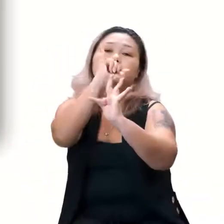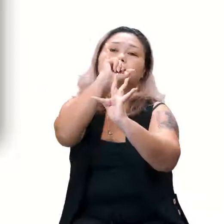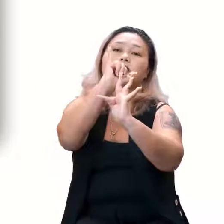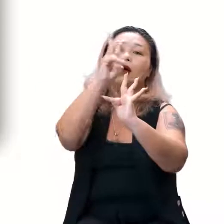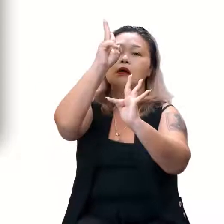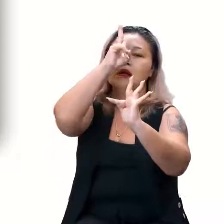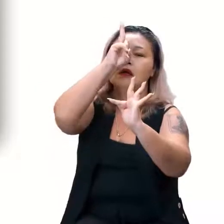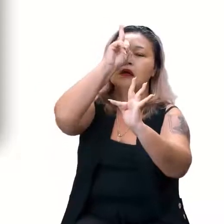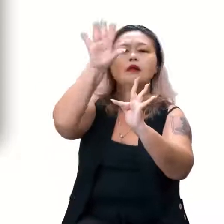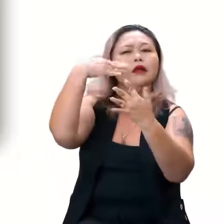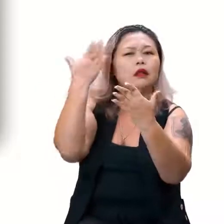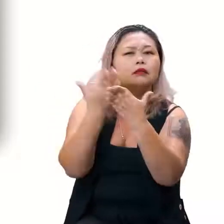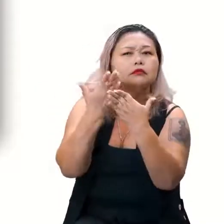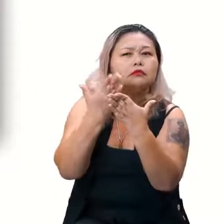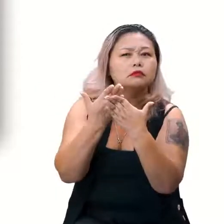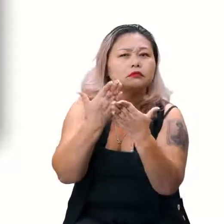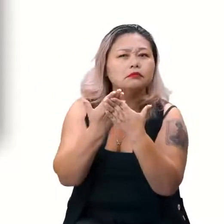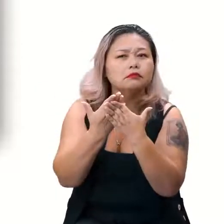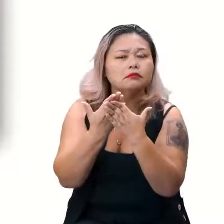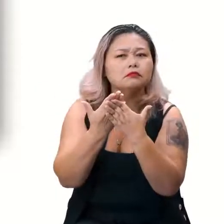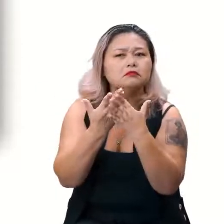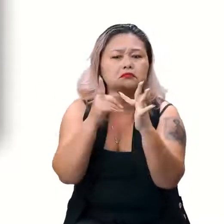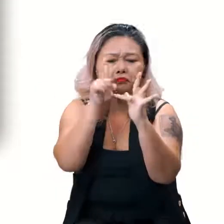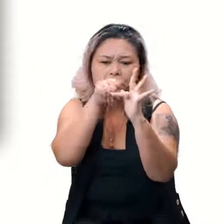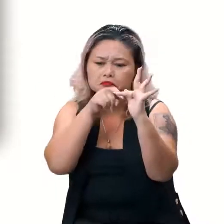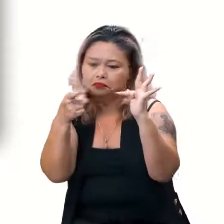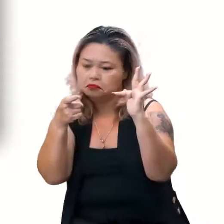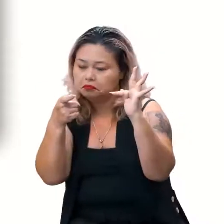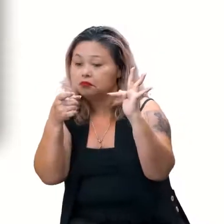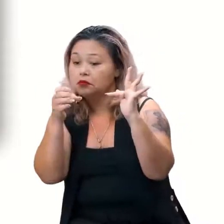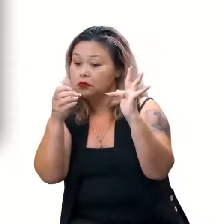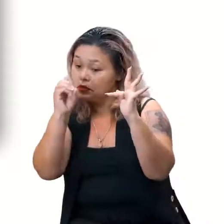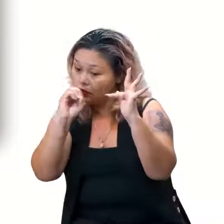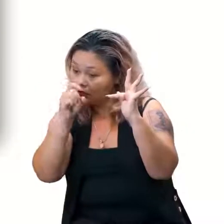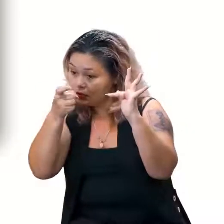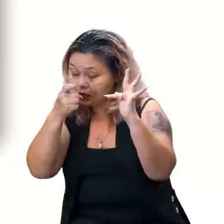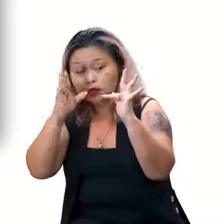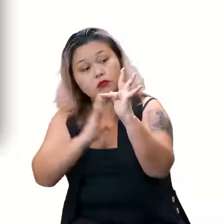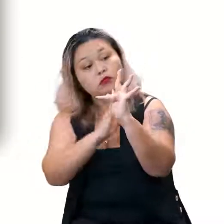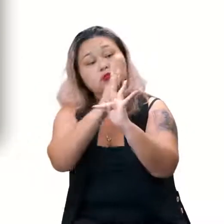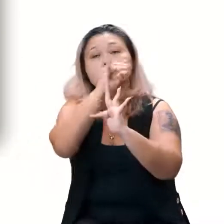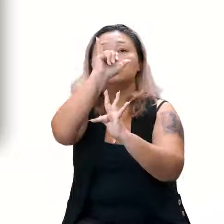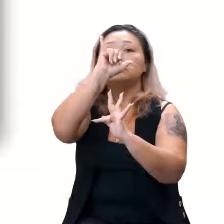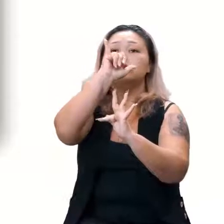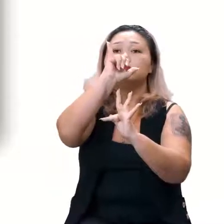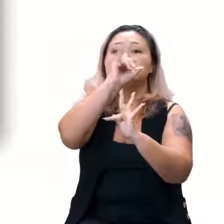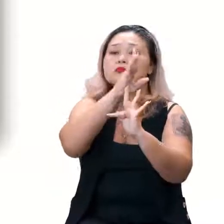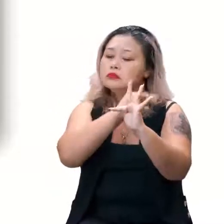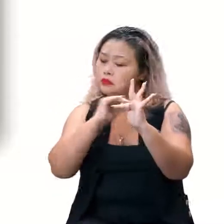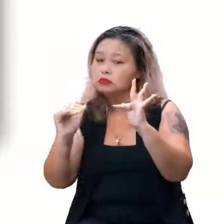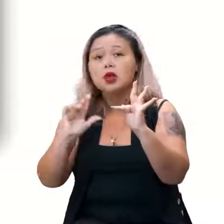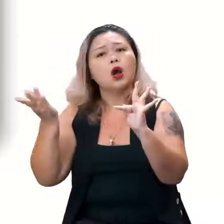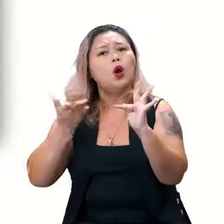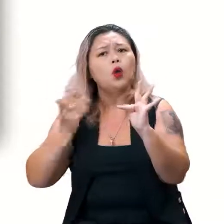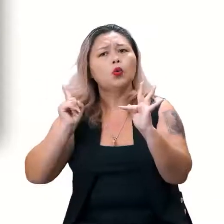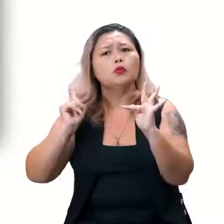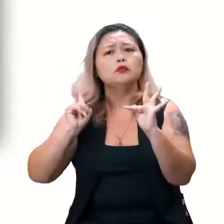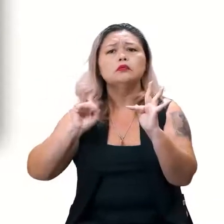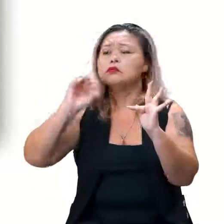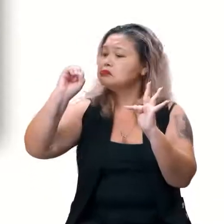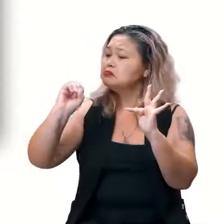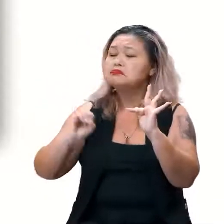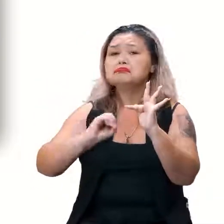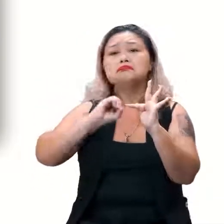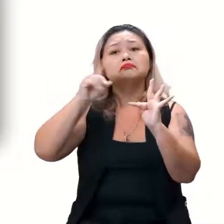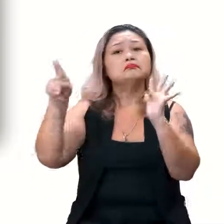que quando eu estudei, era zero para X e zero para Y. Nós fazíamos dois. Agora que não, agora só faz só o zero do X,